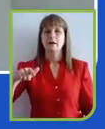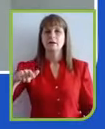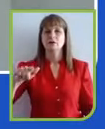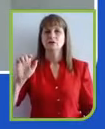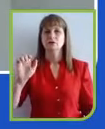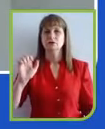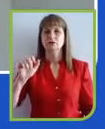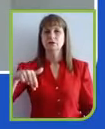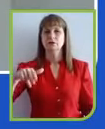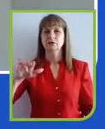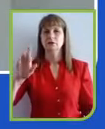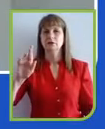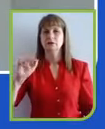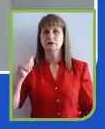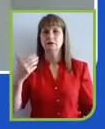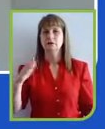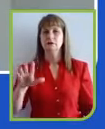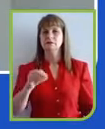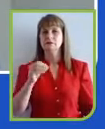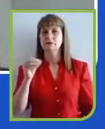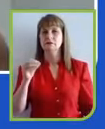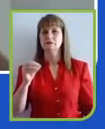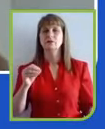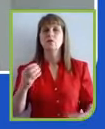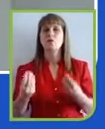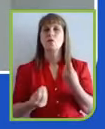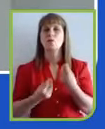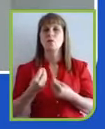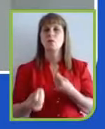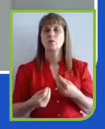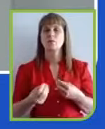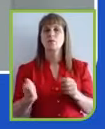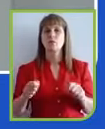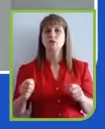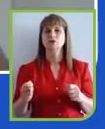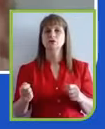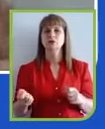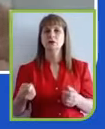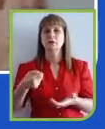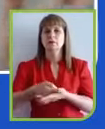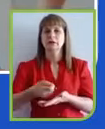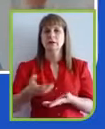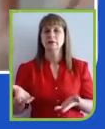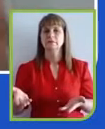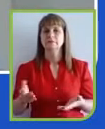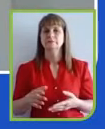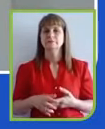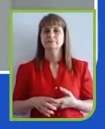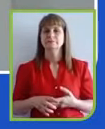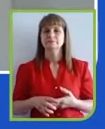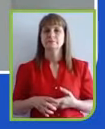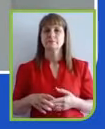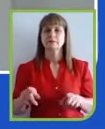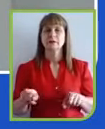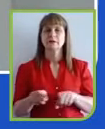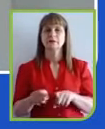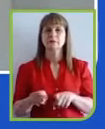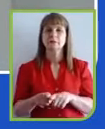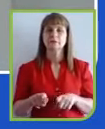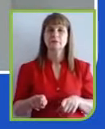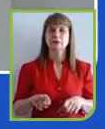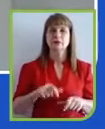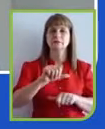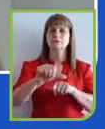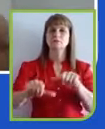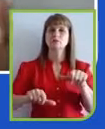isso pode ser aplicado. Acho que é uma boa tendência, mas é complexo, não é tão simples. E, aliado a isso, a questão das mudanças climáticas. E